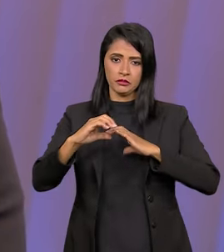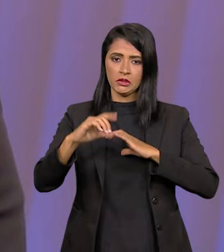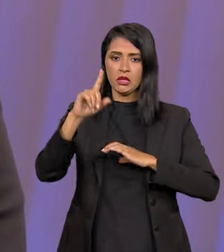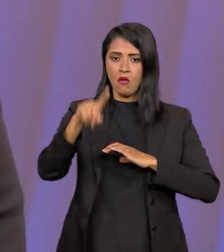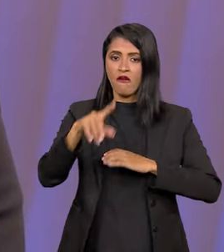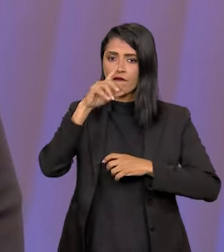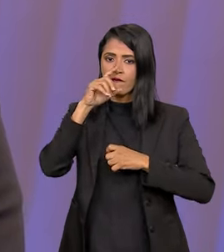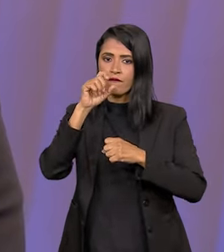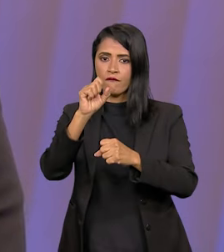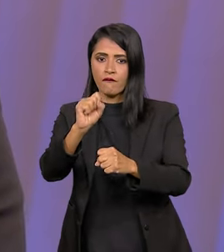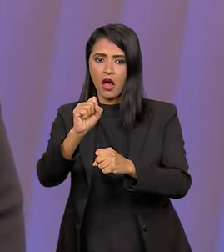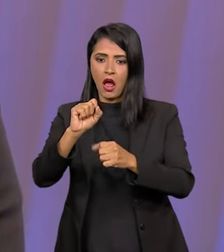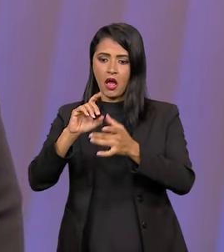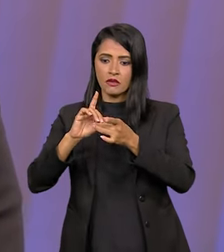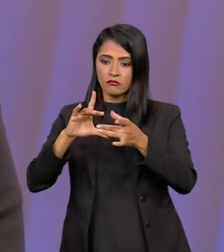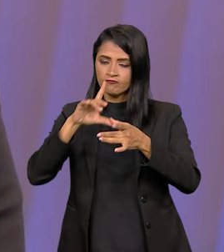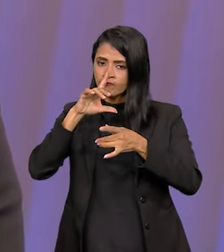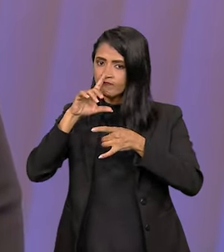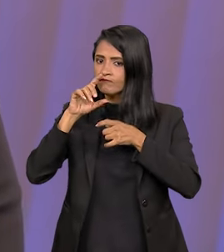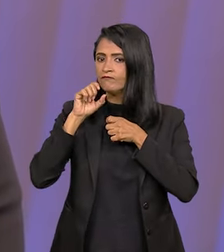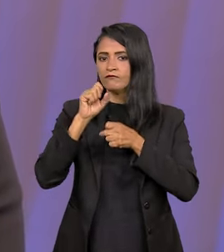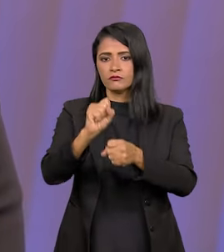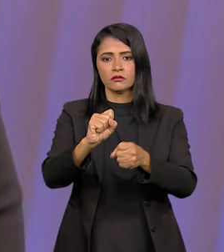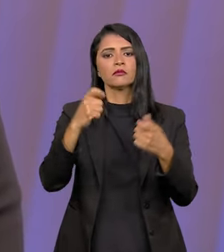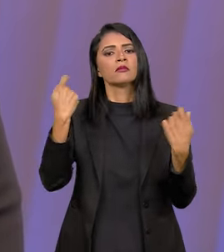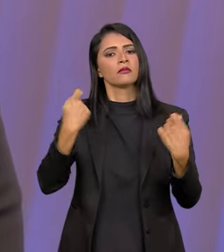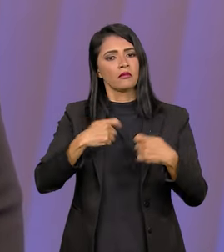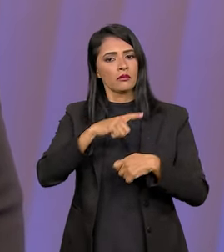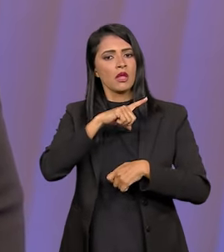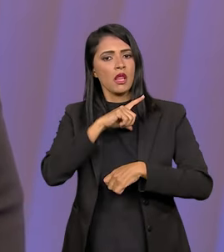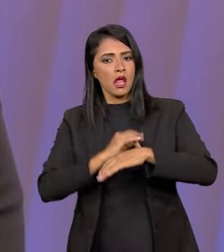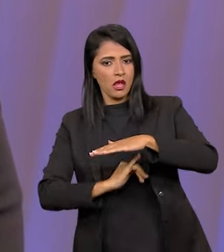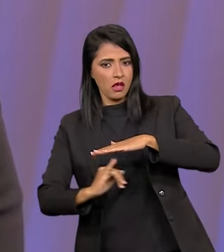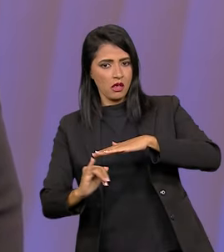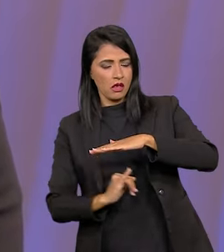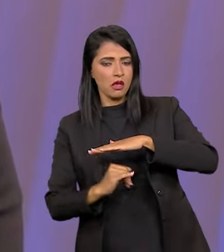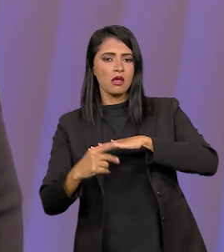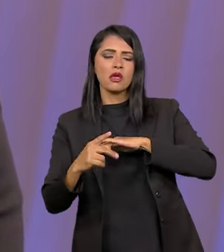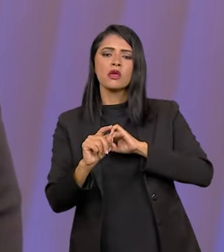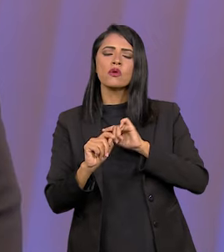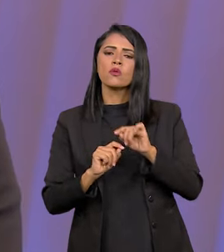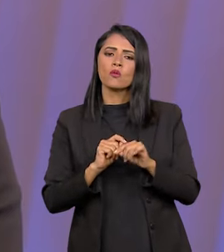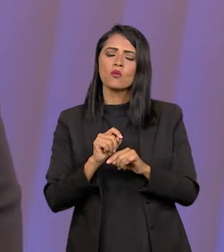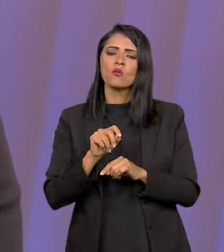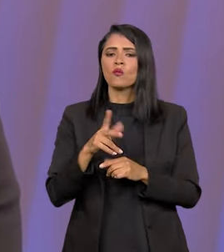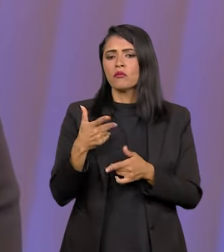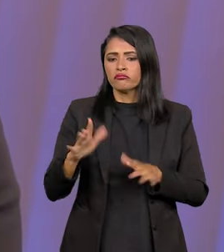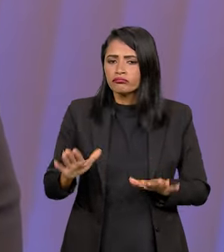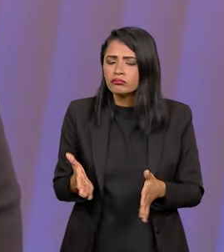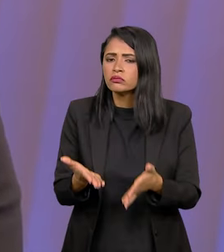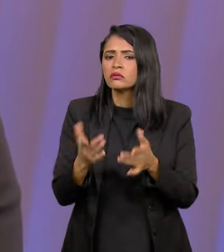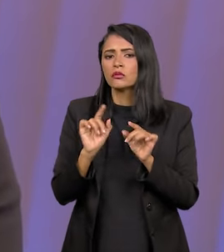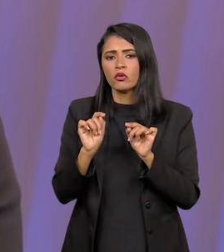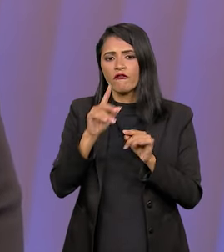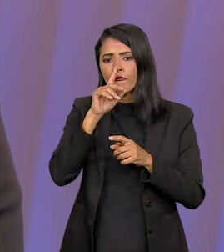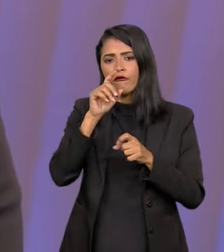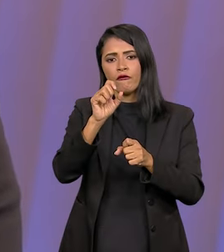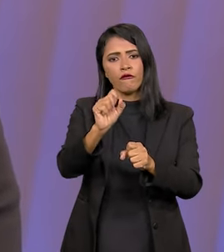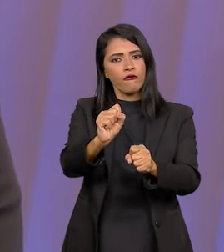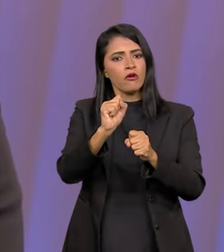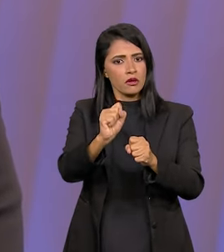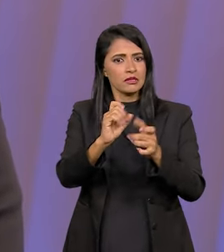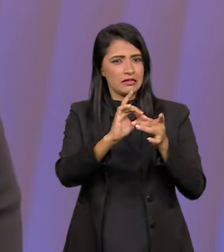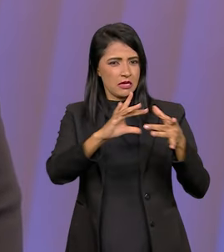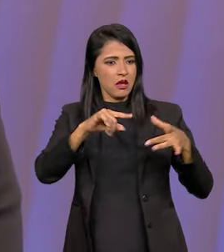o fortalecimento da democracia. Fortalecimento da democracia, você precisa ter instituições que